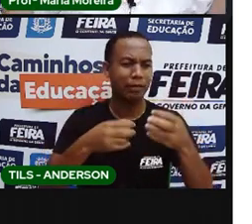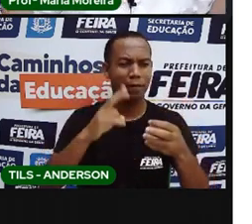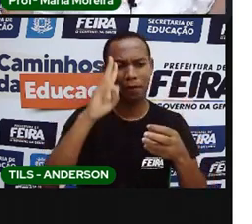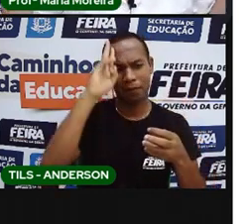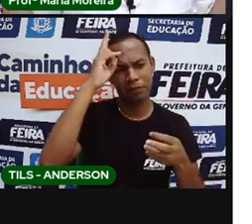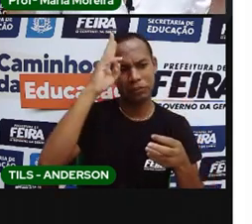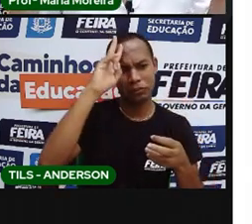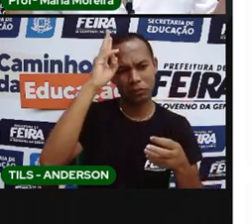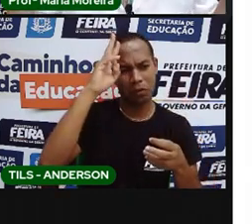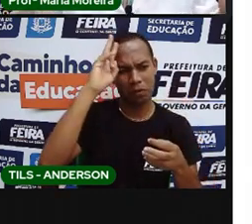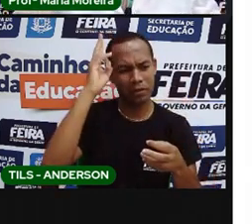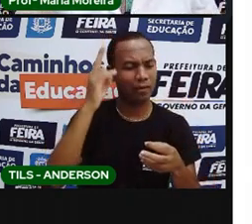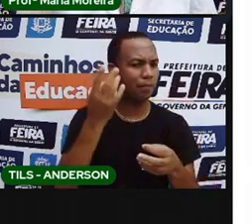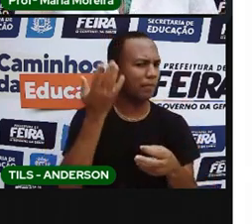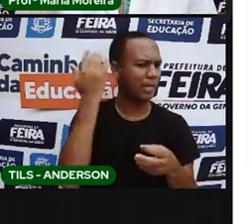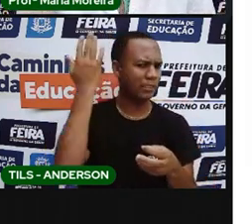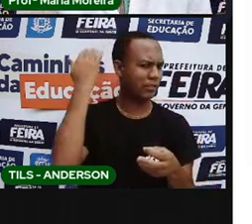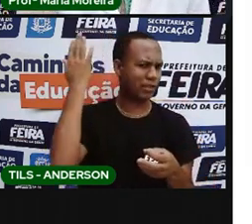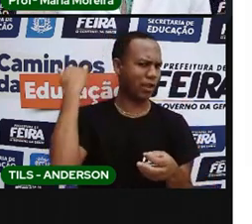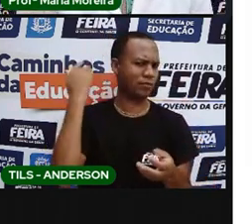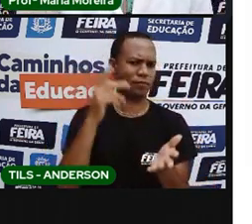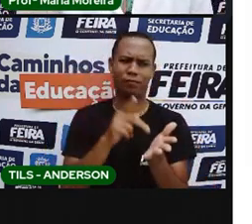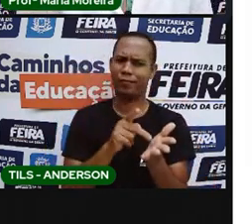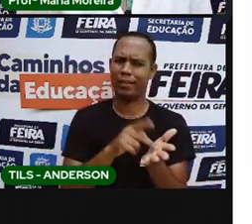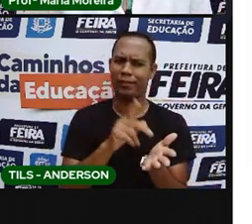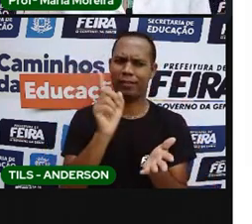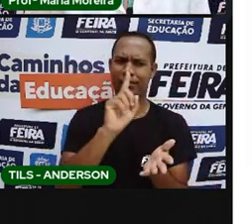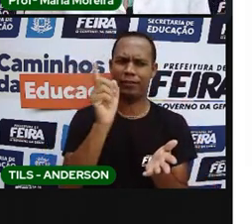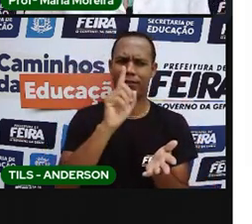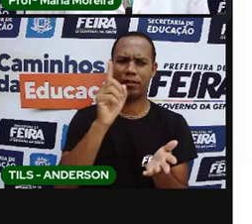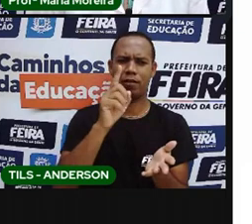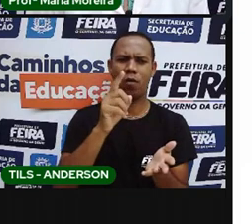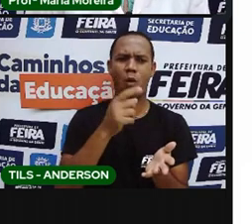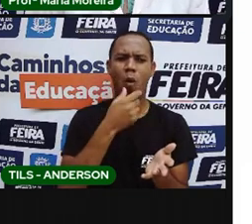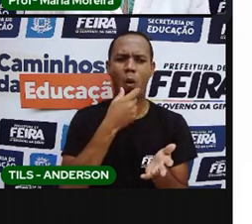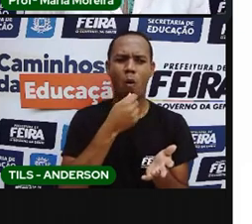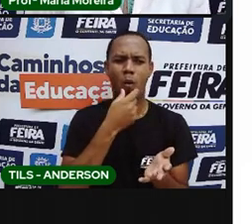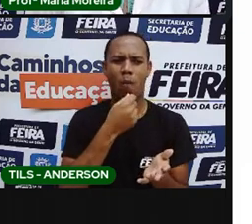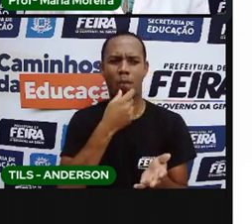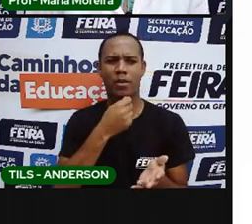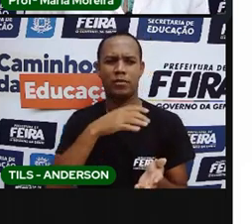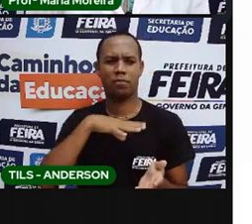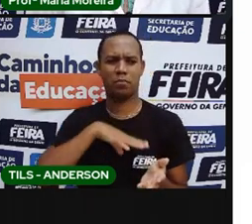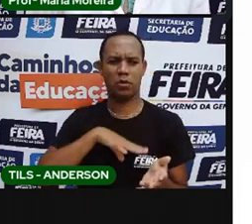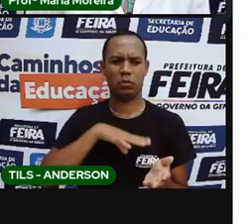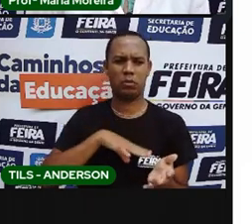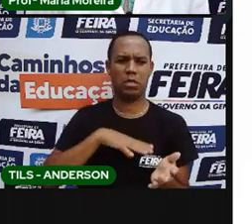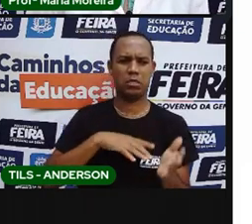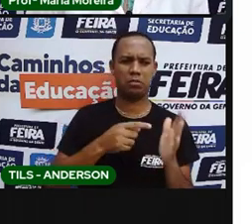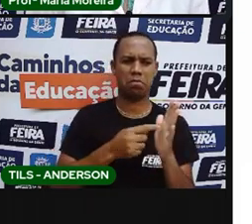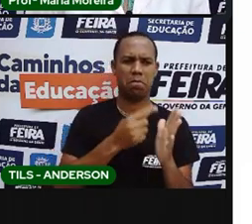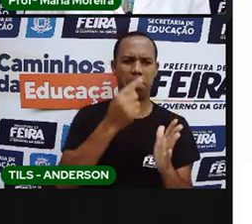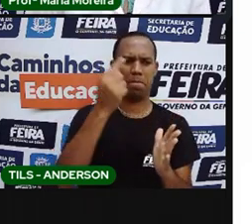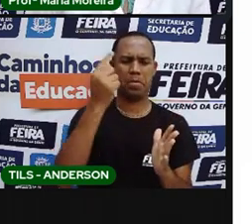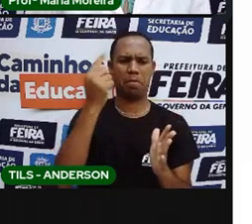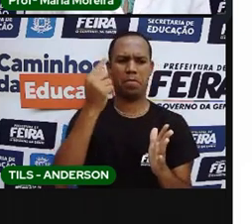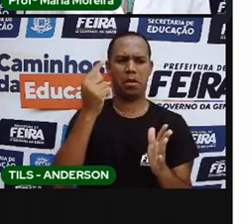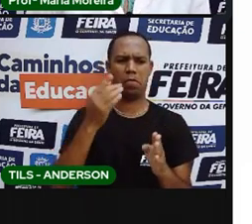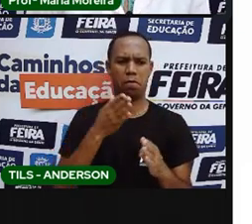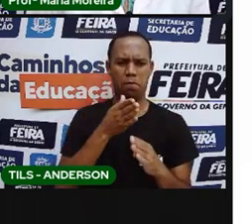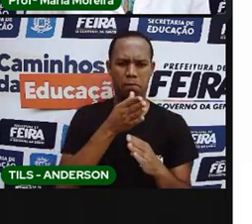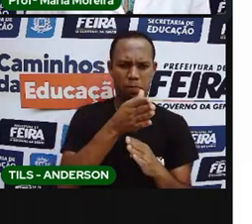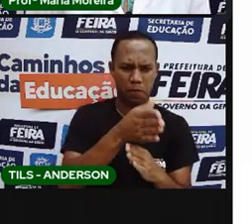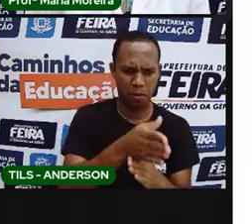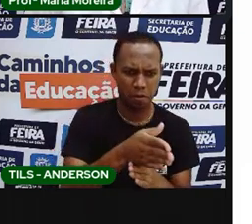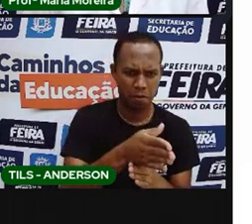ó, ideia do passado, nada a mais disso aqui. Os portugueses não foram os primeiros a povoarem, né? O